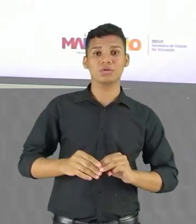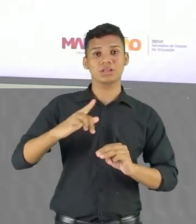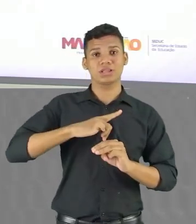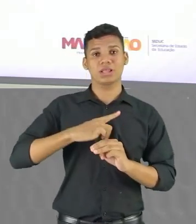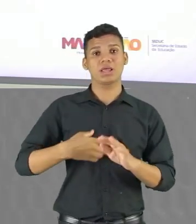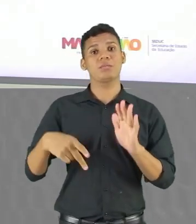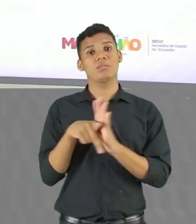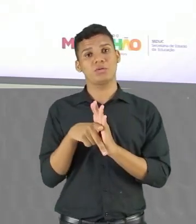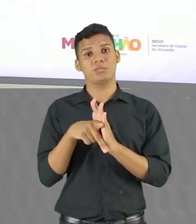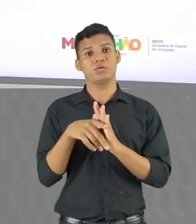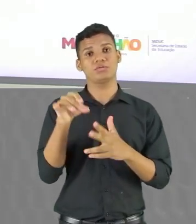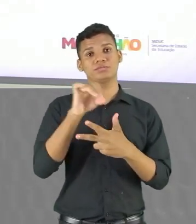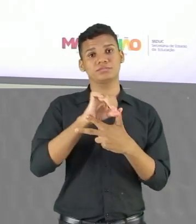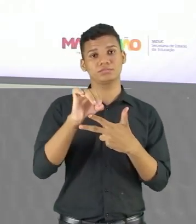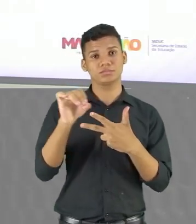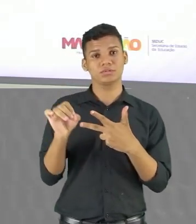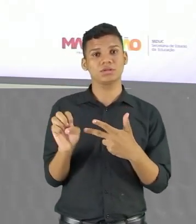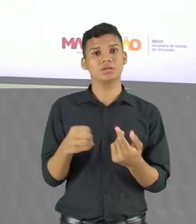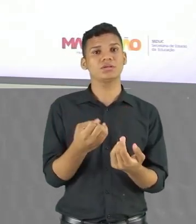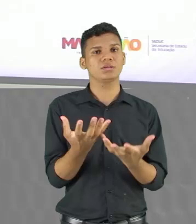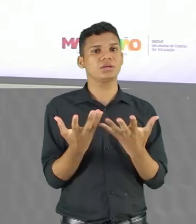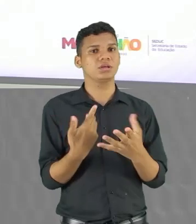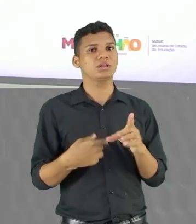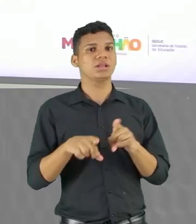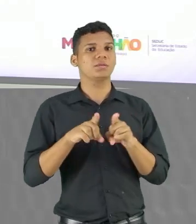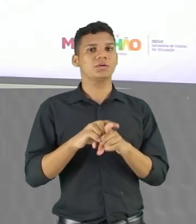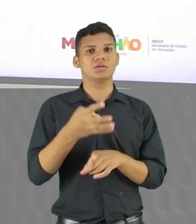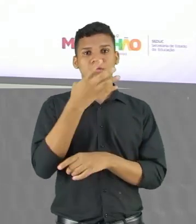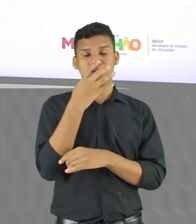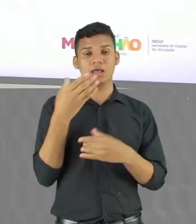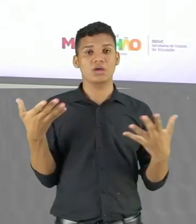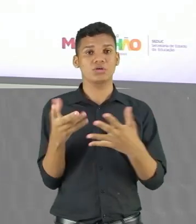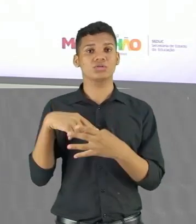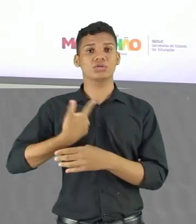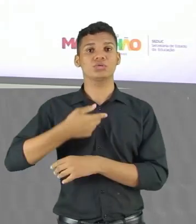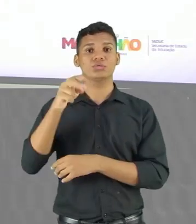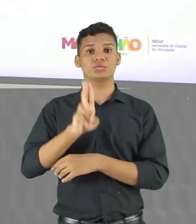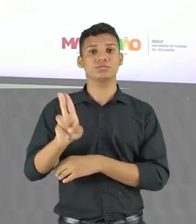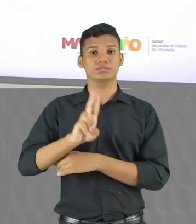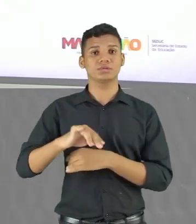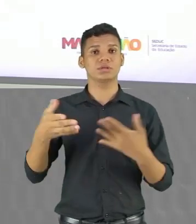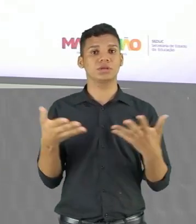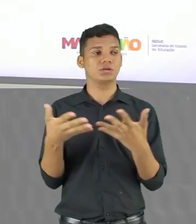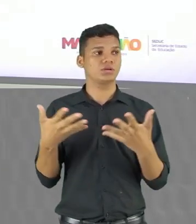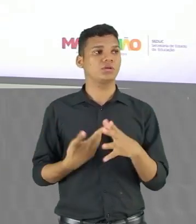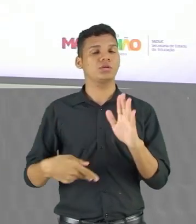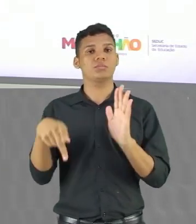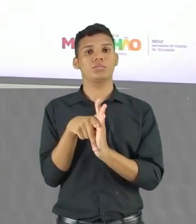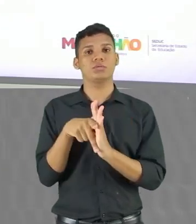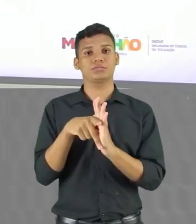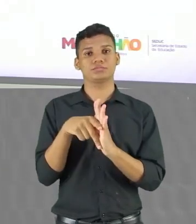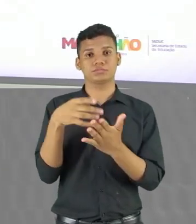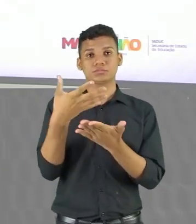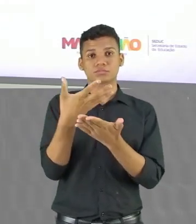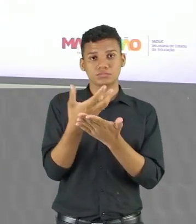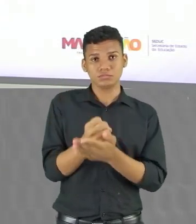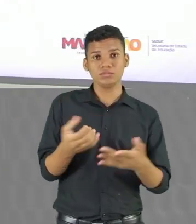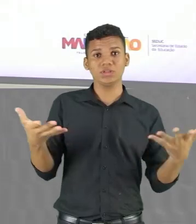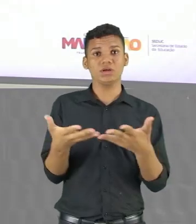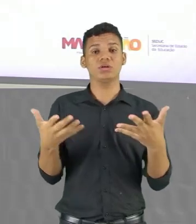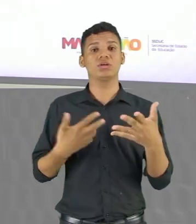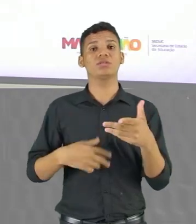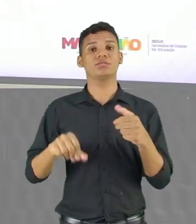questões do Enem. Se vocês quiserem acessar o material que a gente vai estar utilizando aqui nas questões, vocês podem acessar neste link abaixo que vocês podem fazer